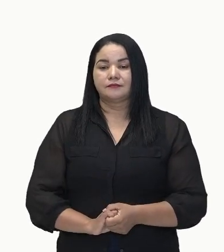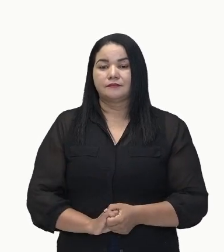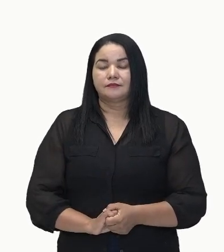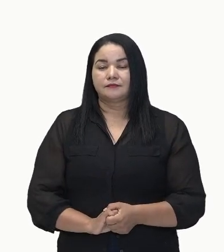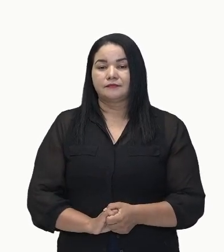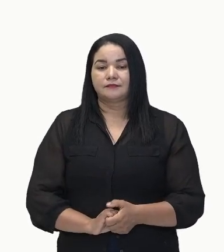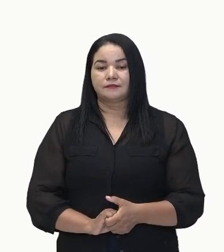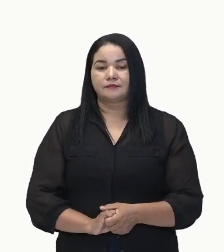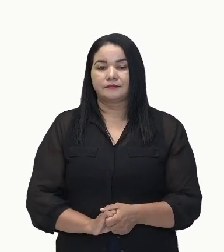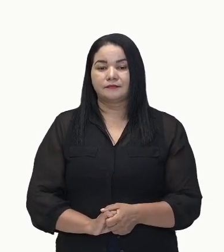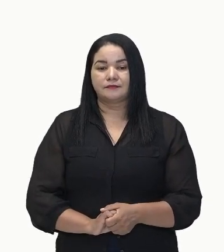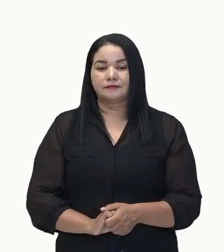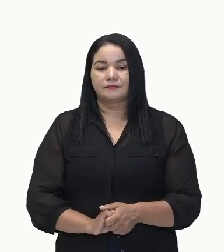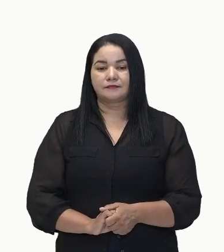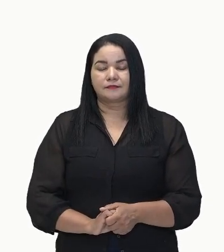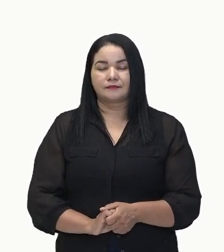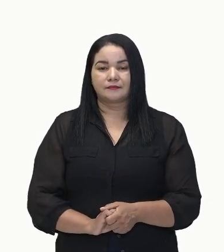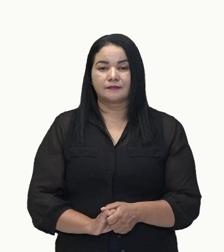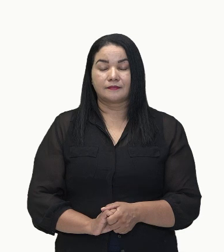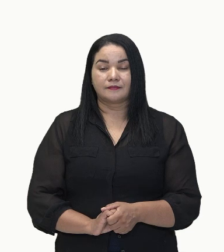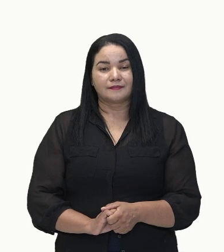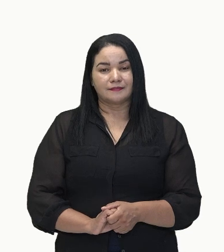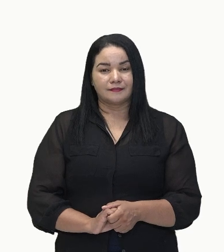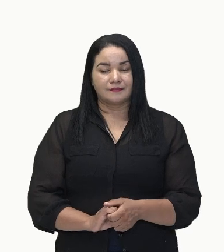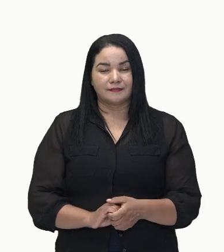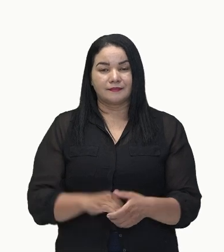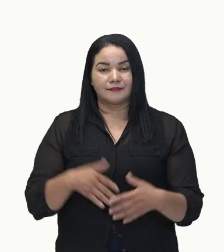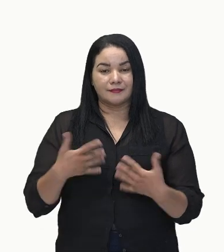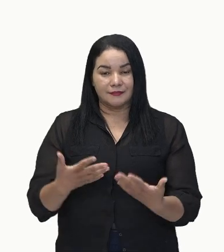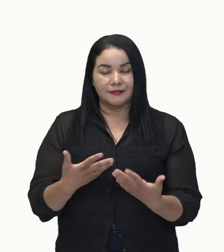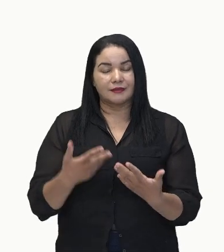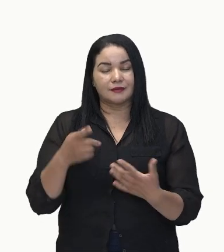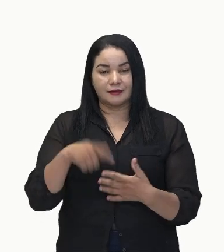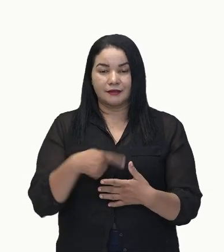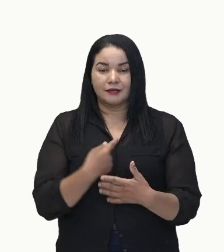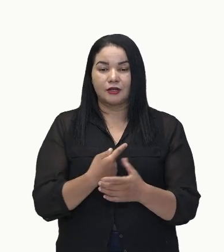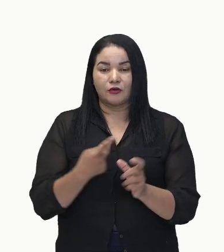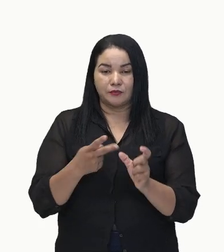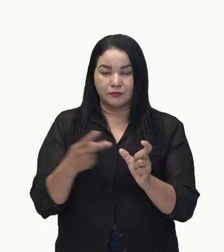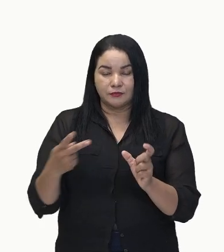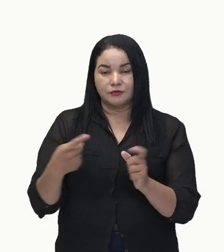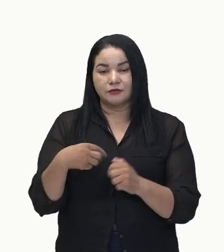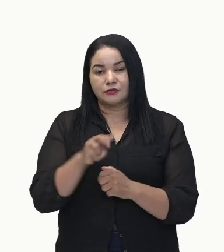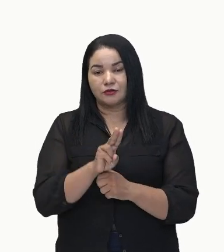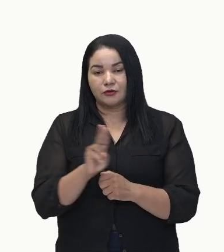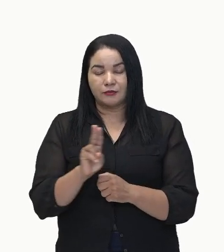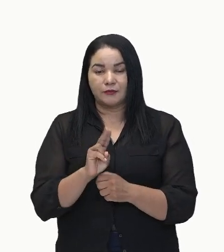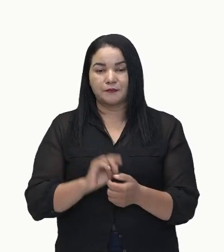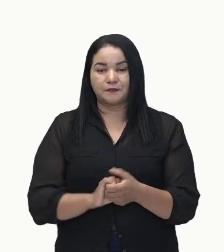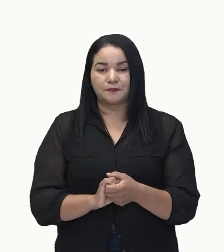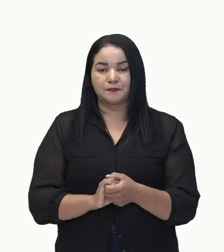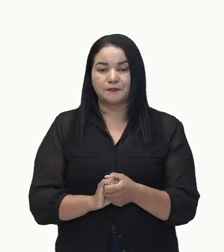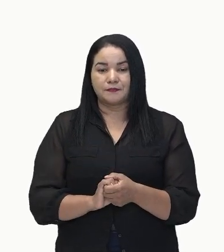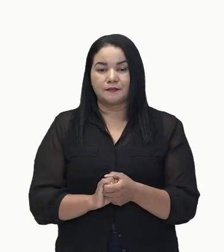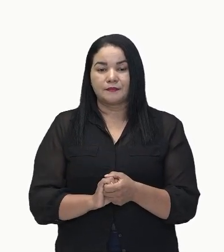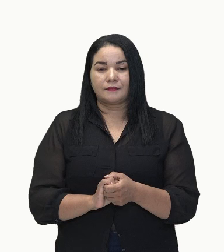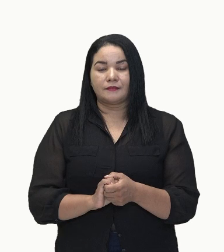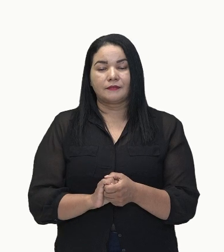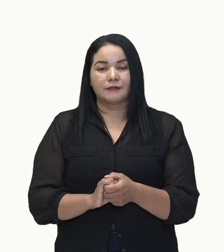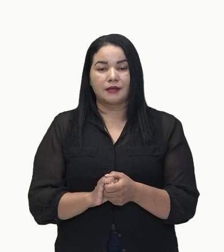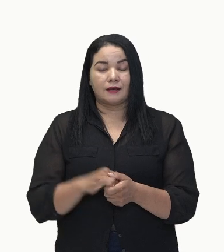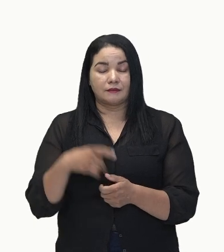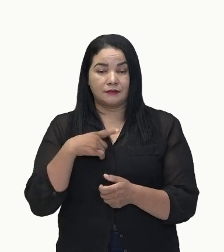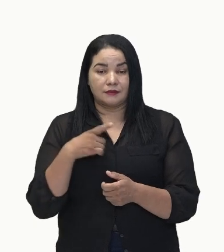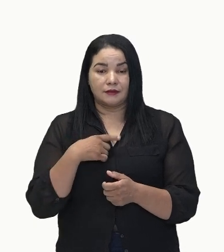sincero. Tá bom? Por isso, predicado nominal. Predicado nominal, então, vai ter características do